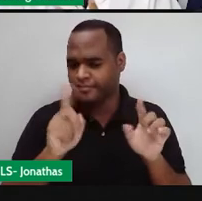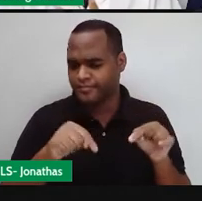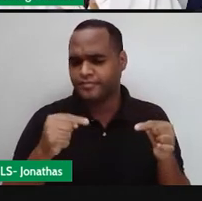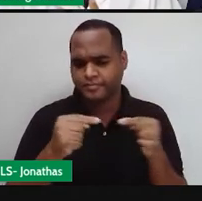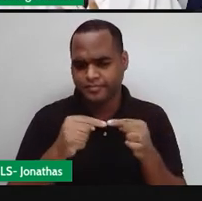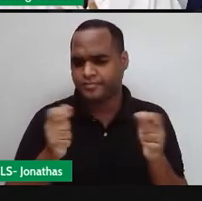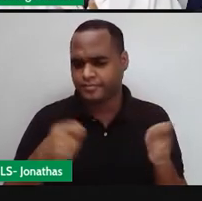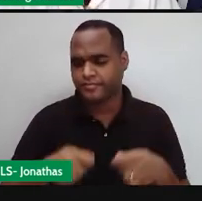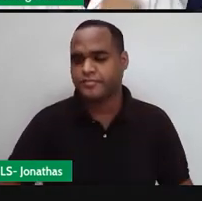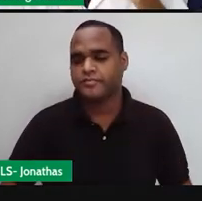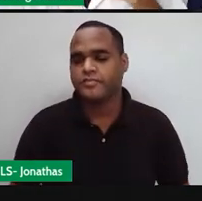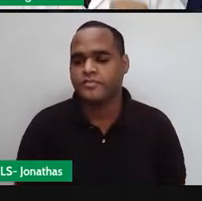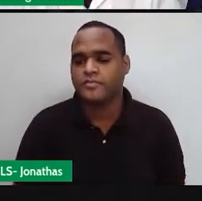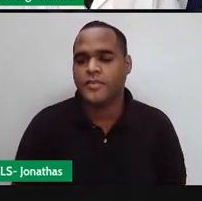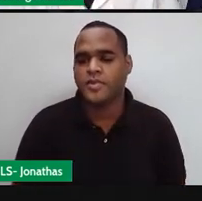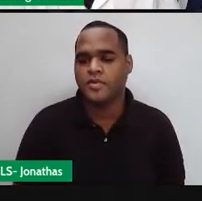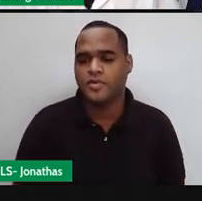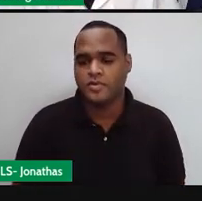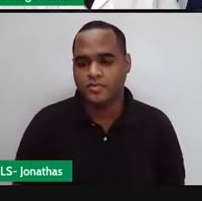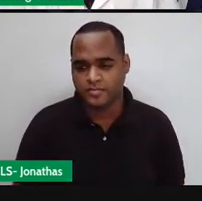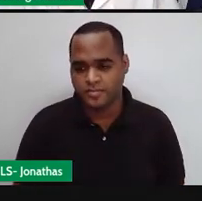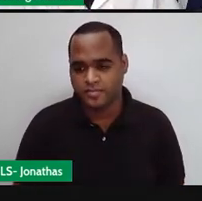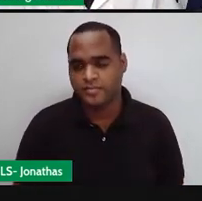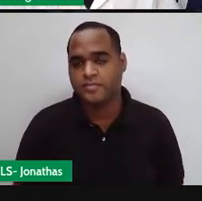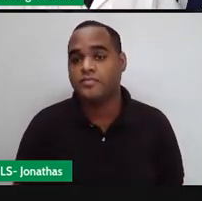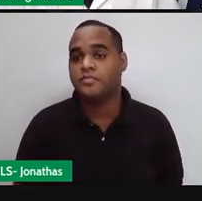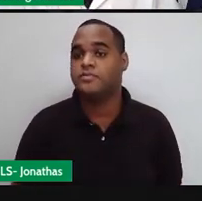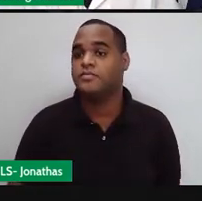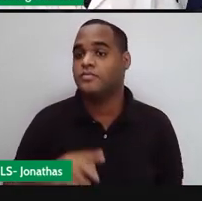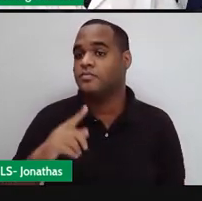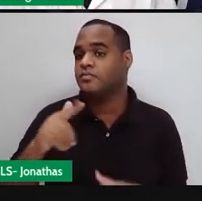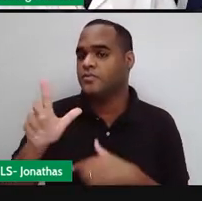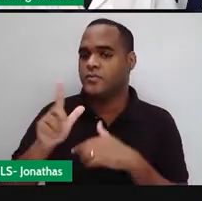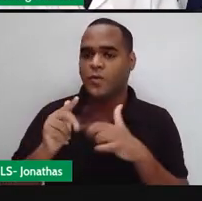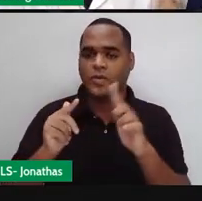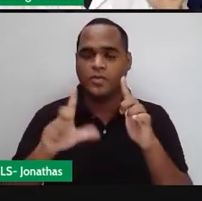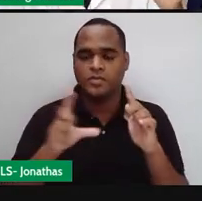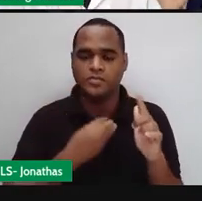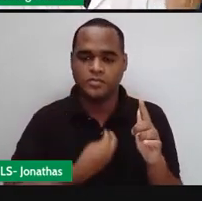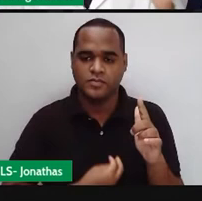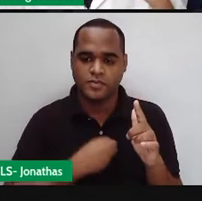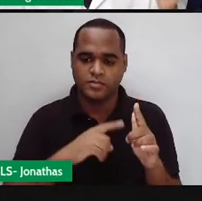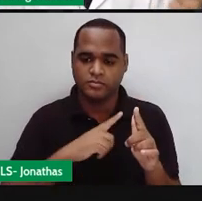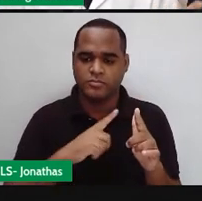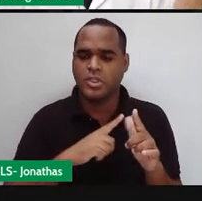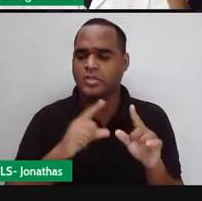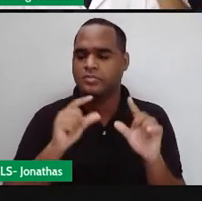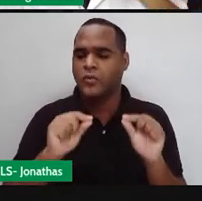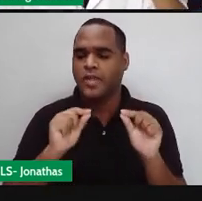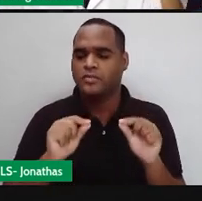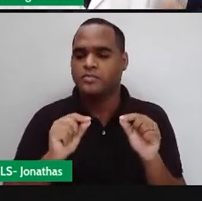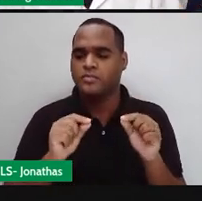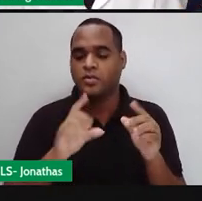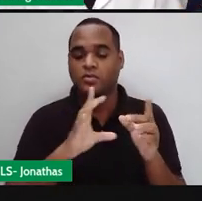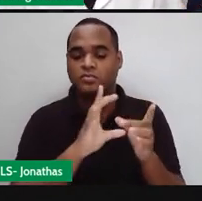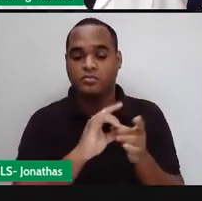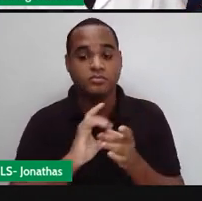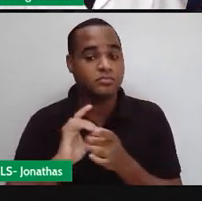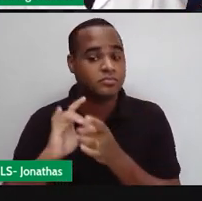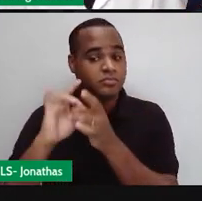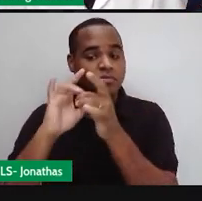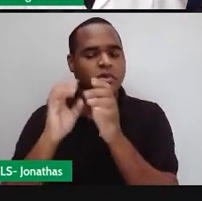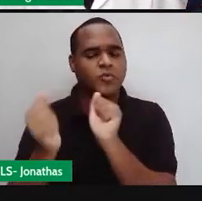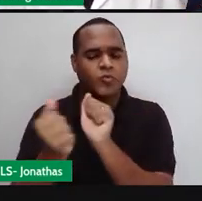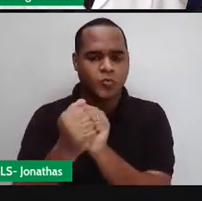alfabeto, tá bom? O que são os lados de um polígono? É quando a gente liga um vértice no outro.